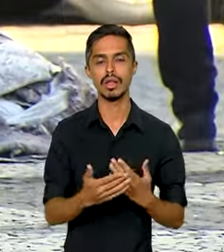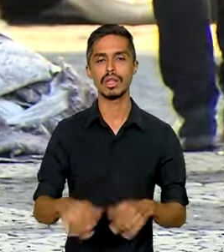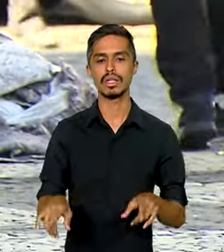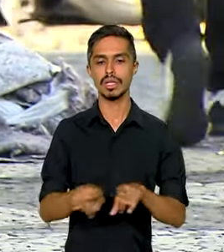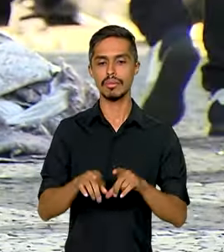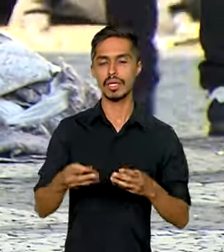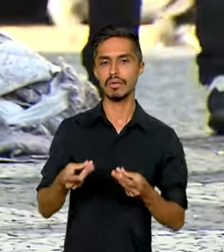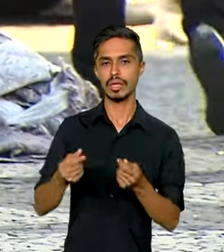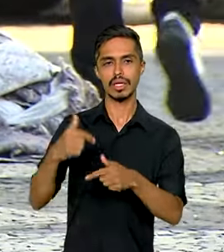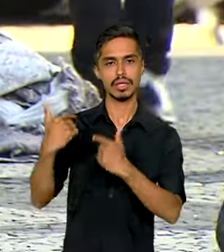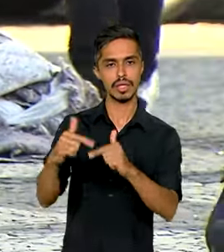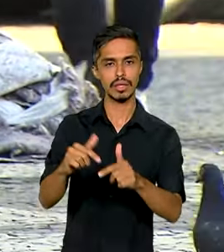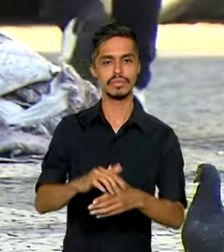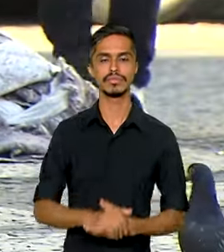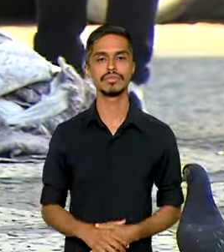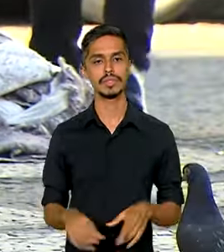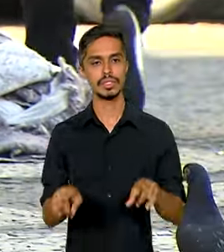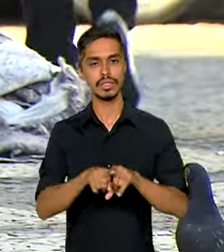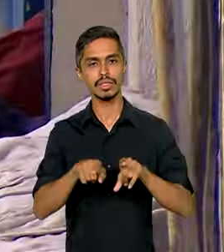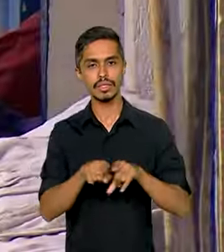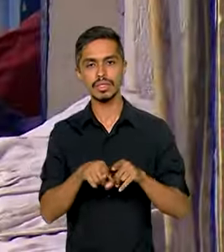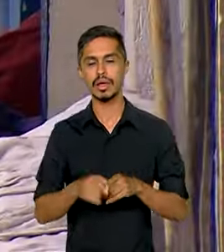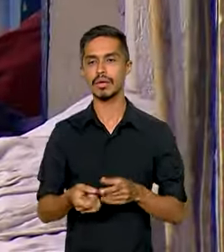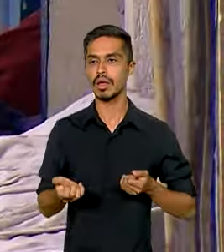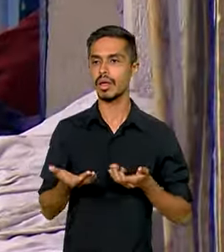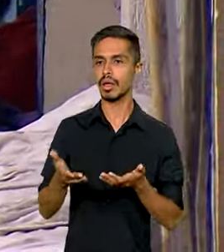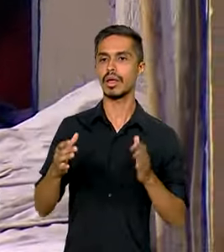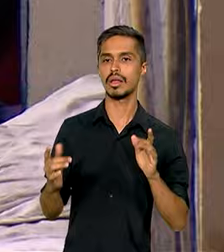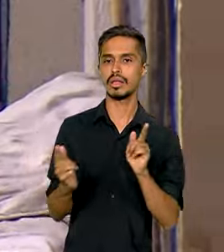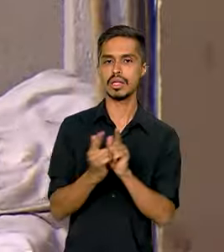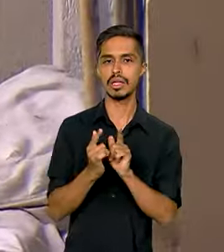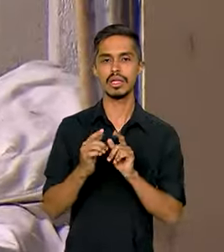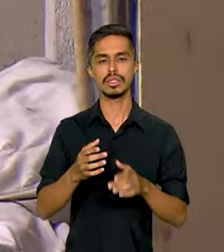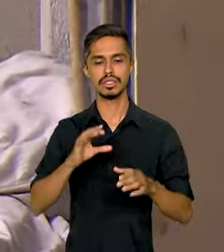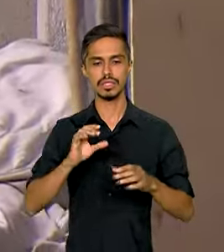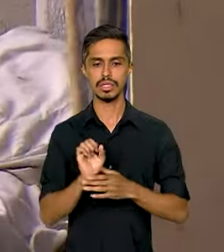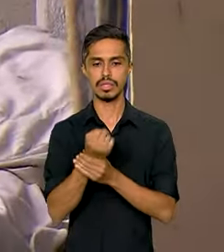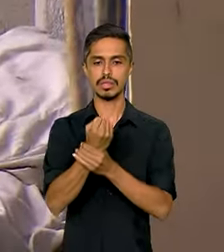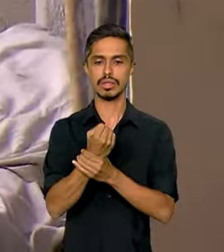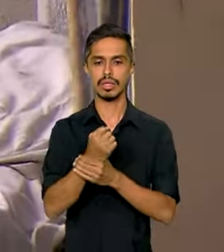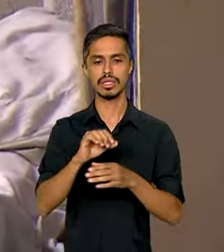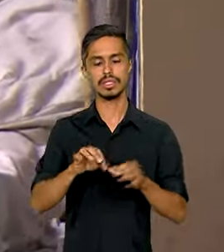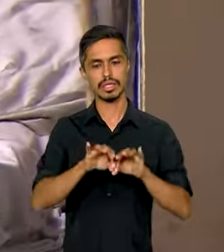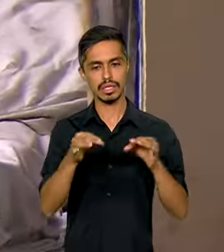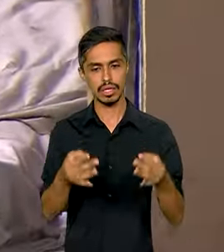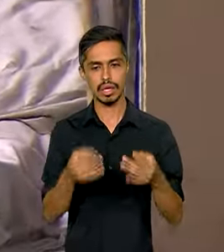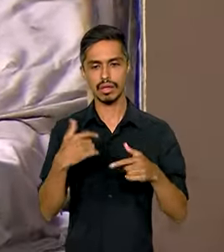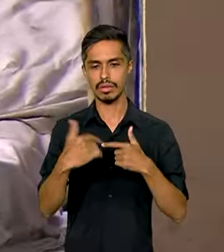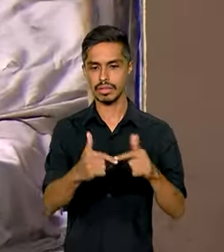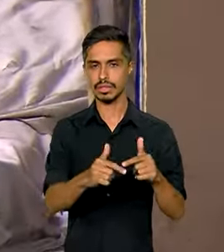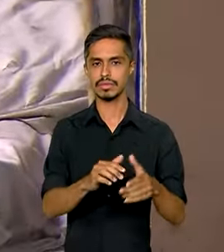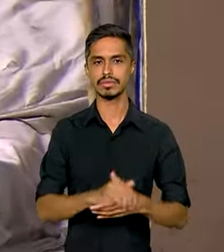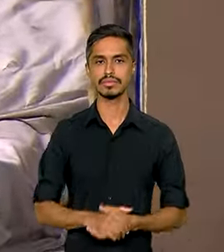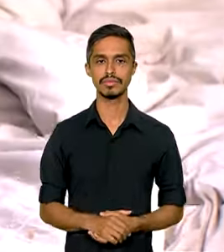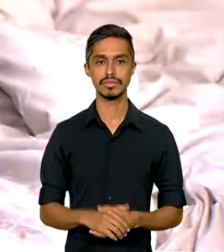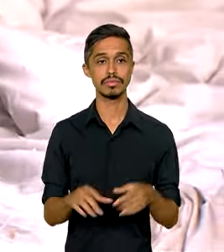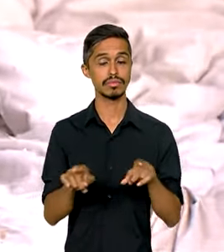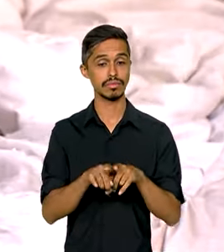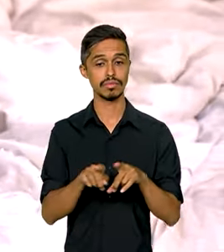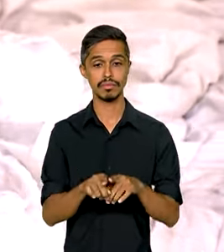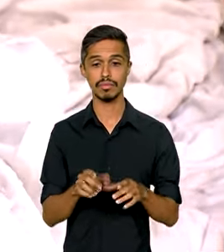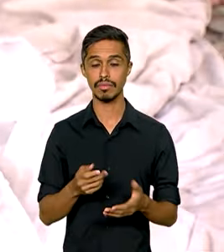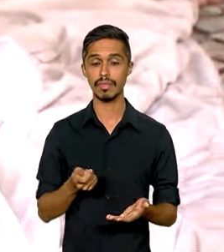profissional e de promoção do acesso amplo, seguro e simplificado ao trabalho e à renda, além do